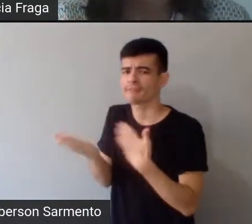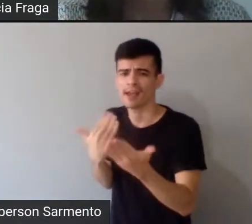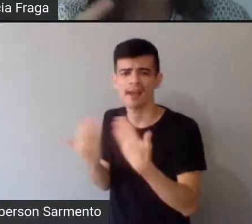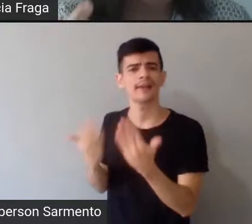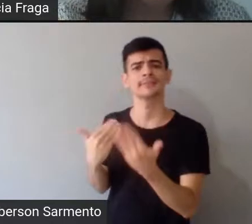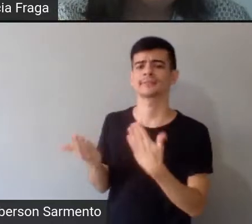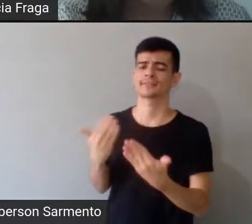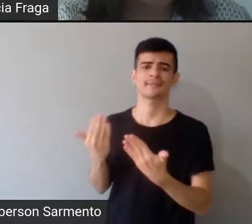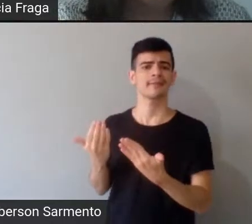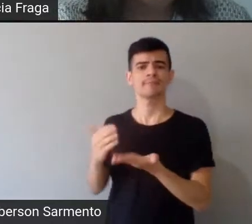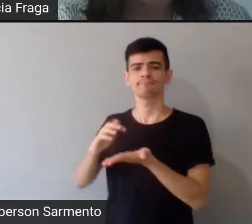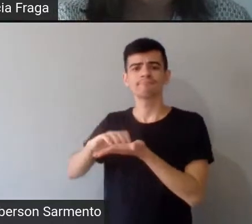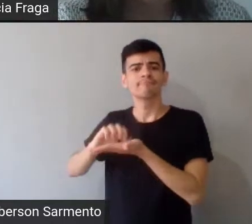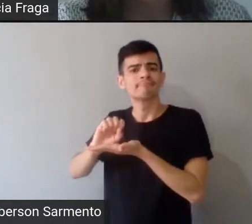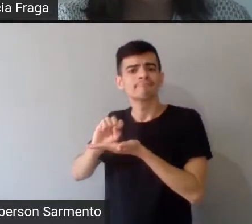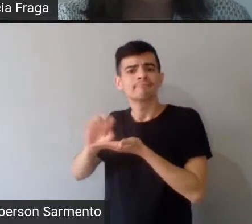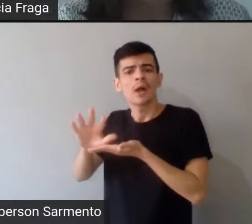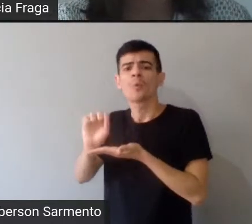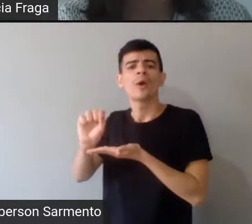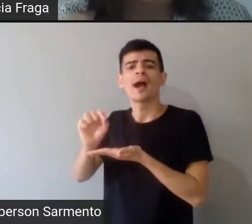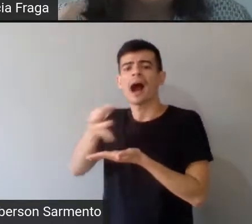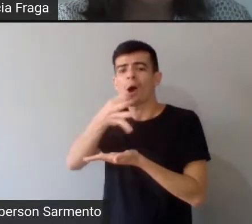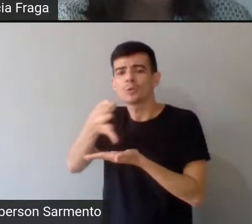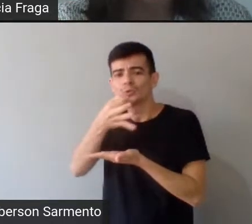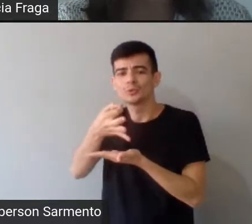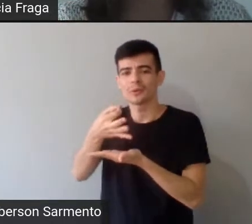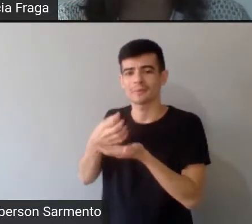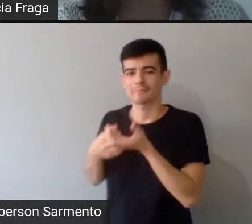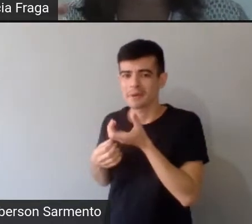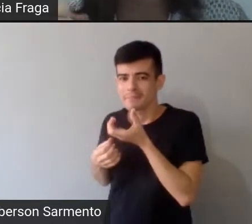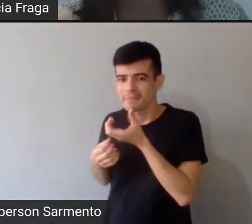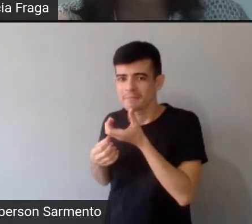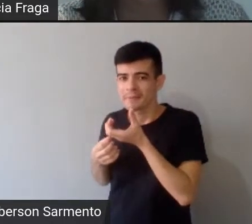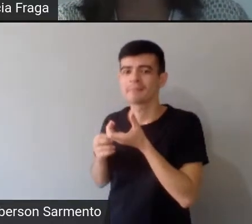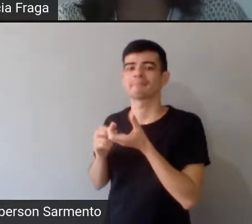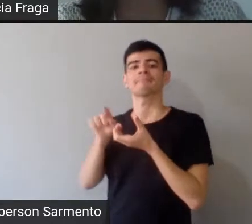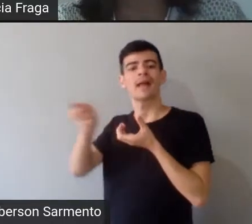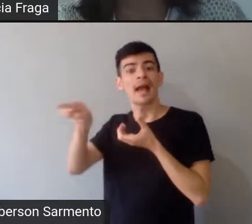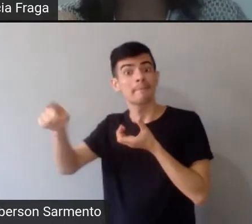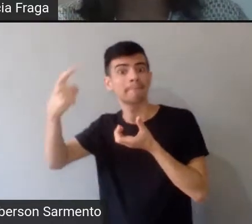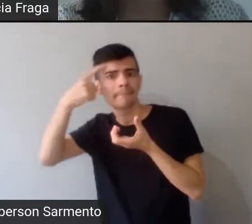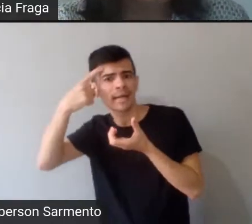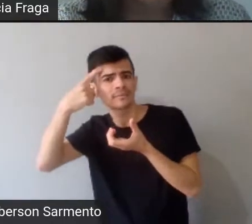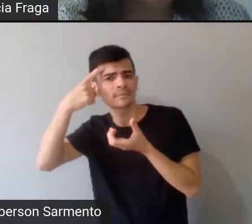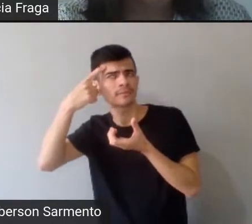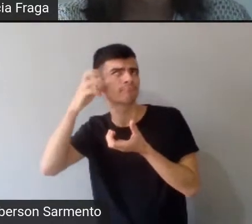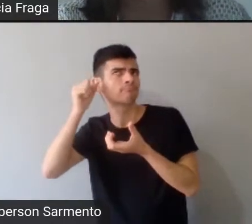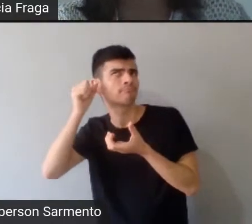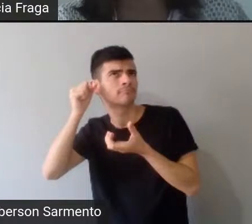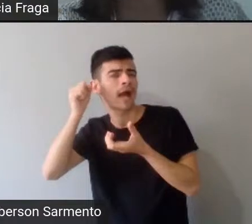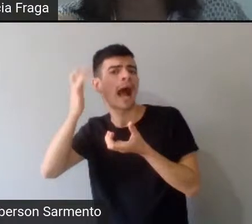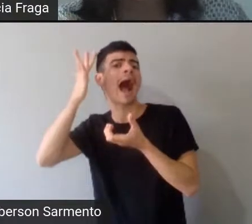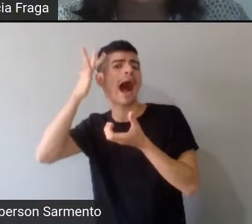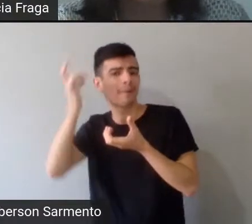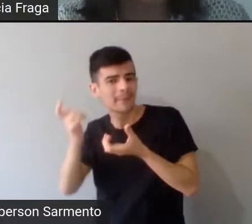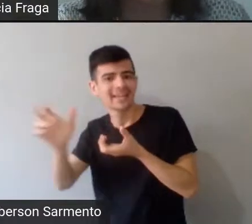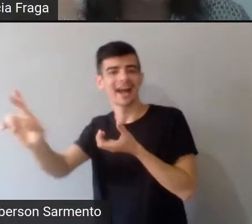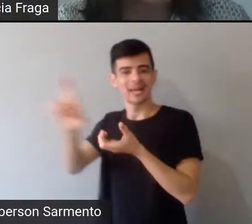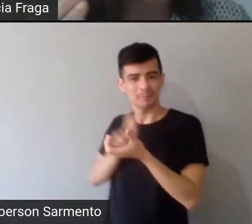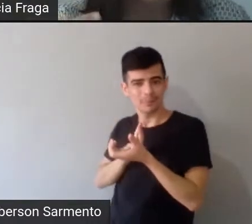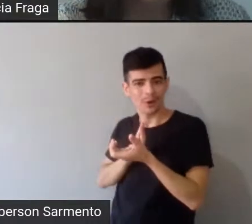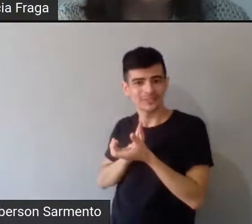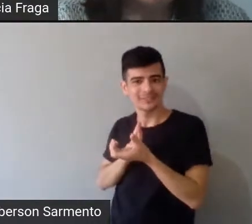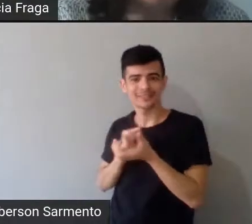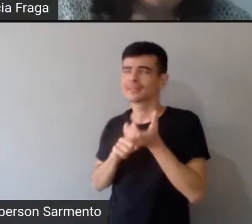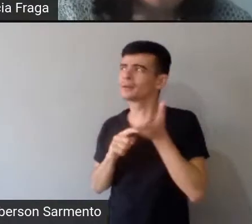e, e pensa muito, então, então, por exemplo, um manda o áudio, o outro pensa, aí vai responder no outro dia, e depois a gente ouve os áudios,